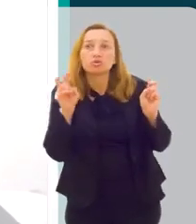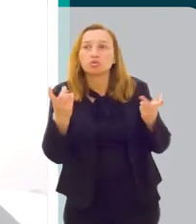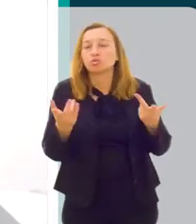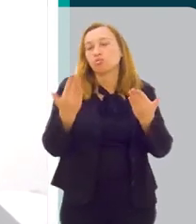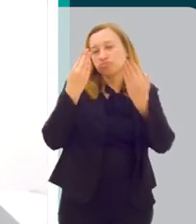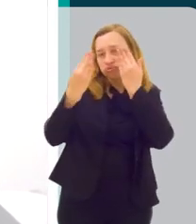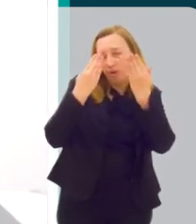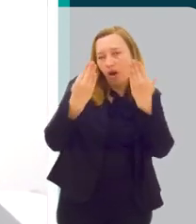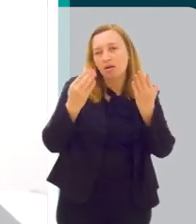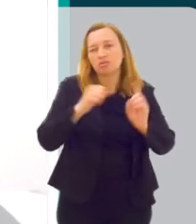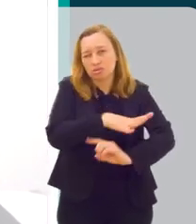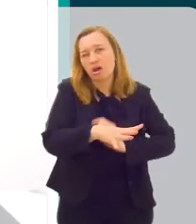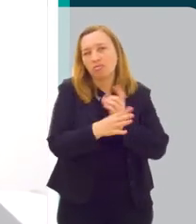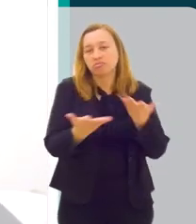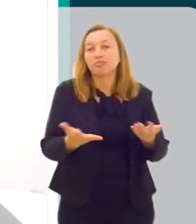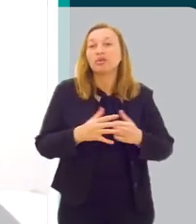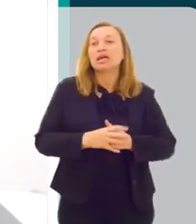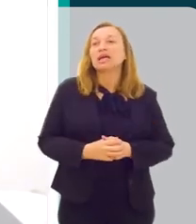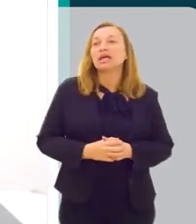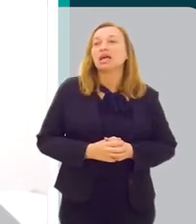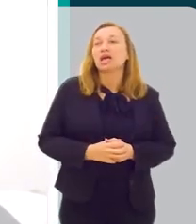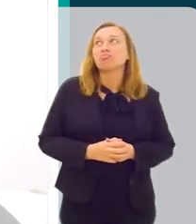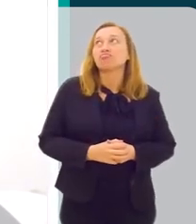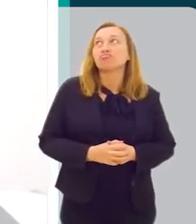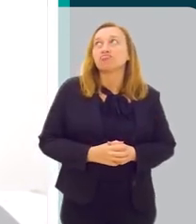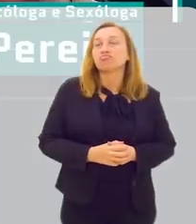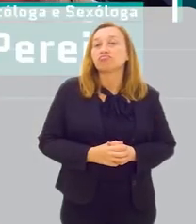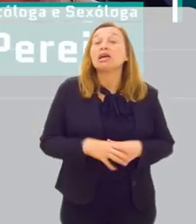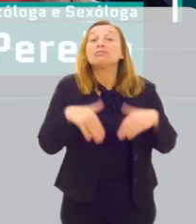Aí tem a questão psicológica, social.